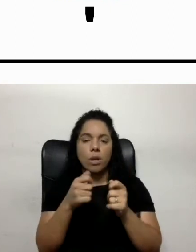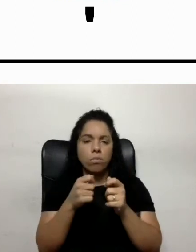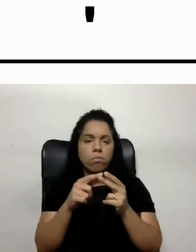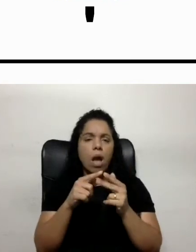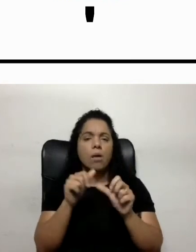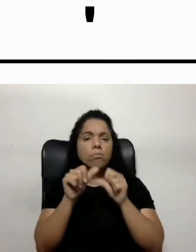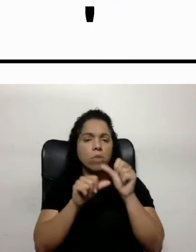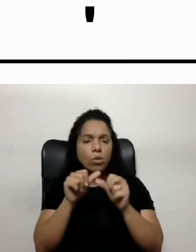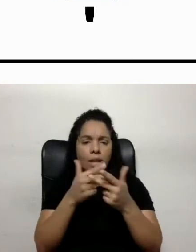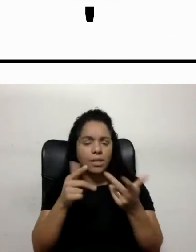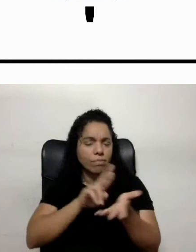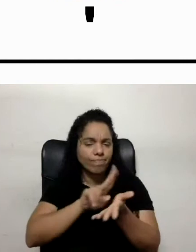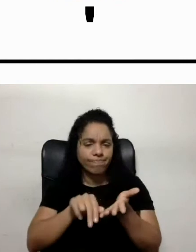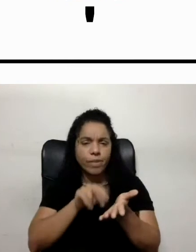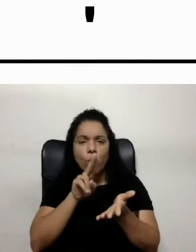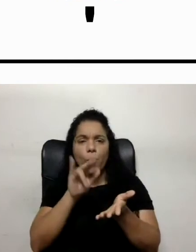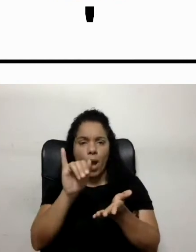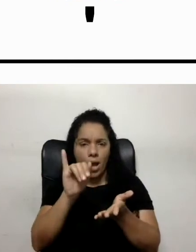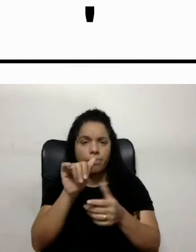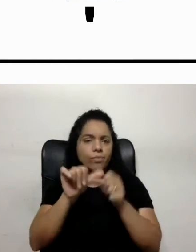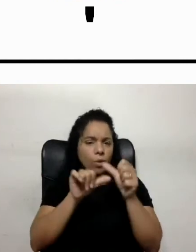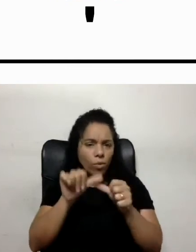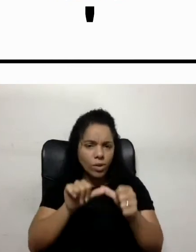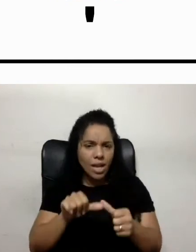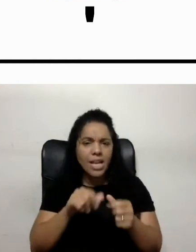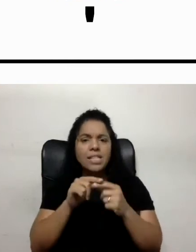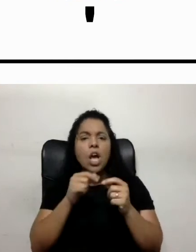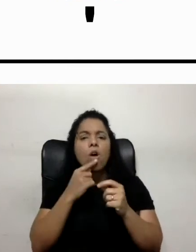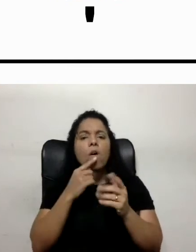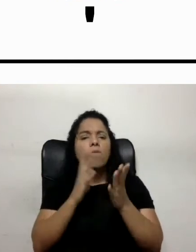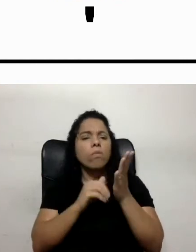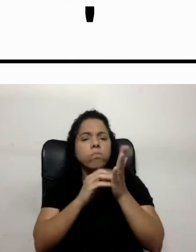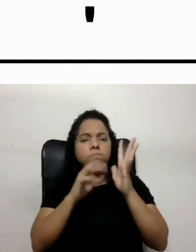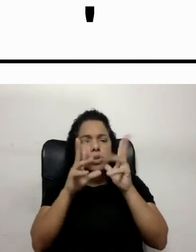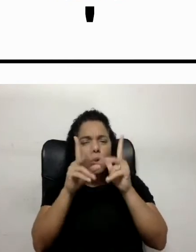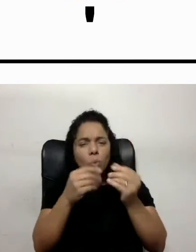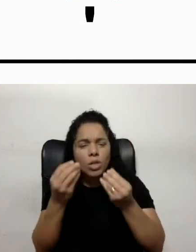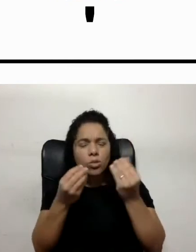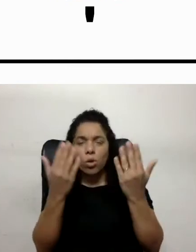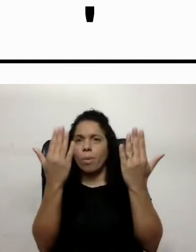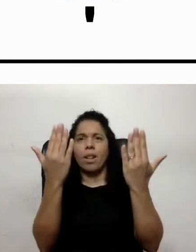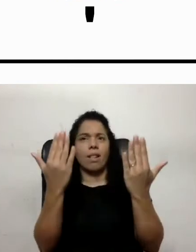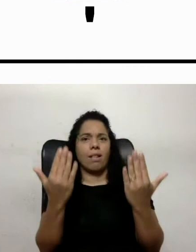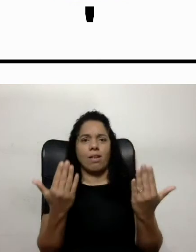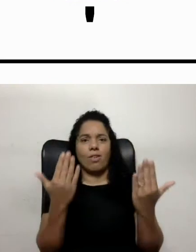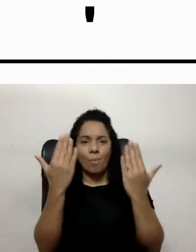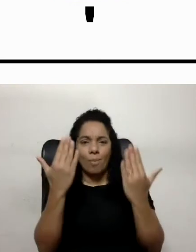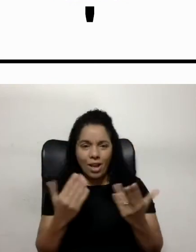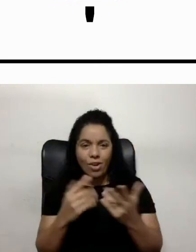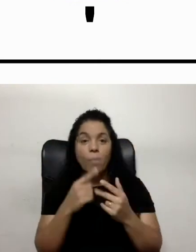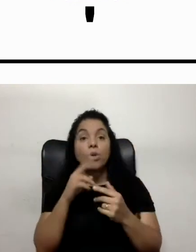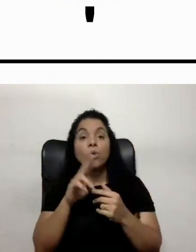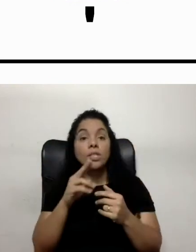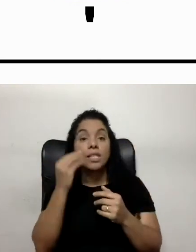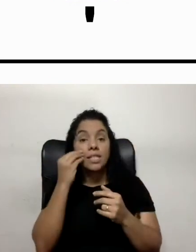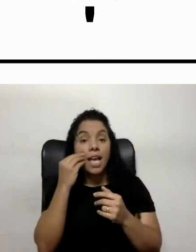alterações da minha UI. E aí, poxa, eu vou barrer tudo isso e tal. Não, o que é eu faço? O que é eu utilizo? Um